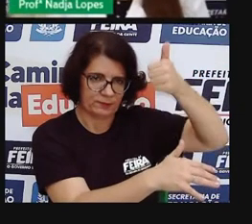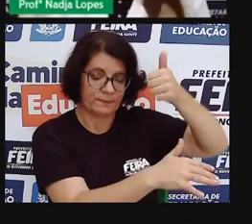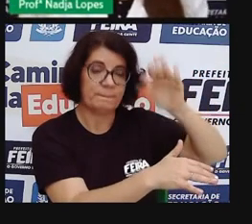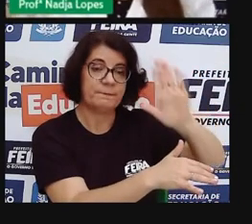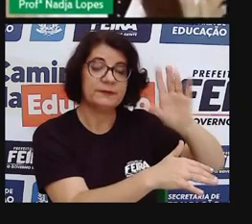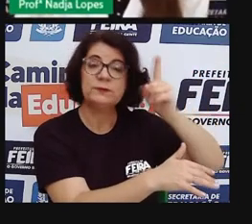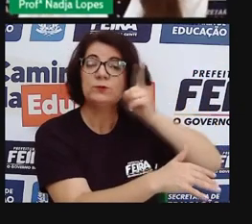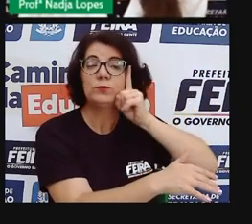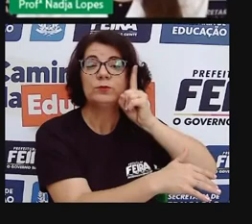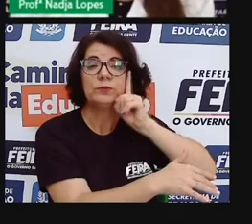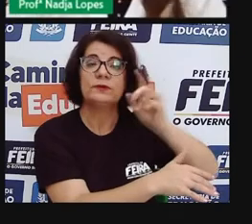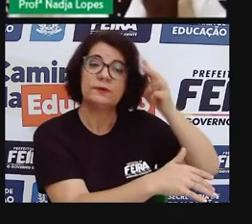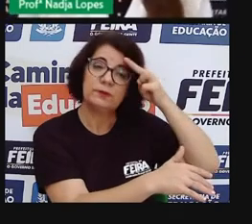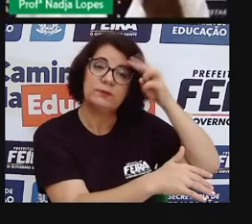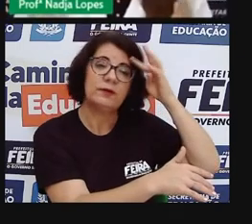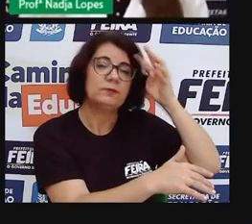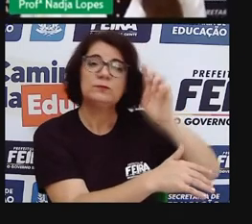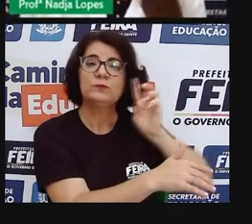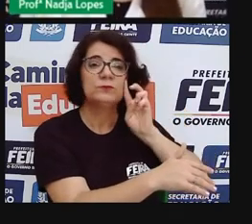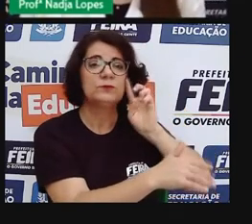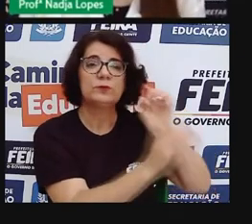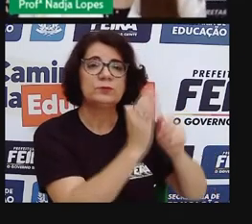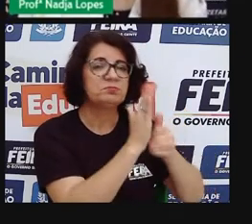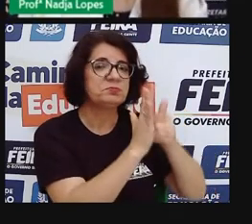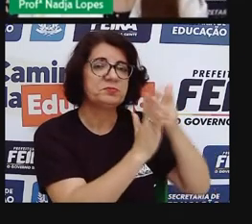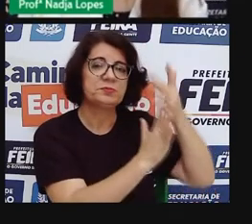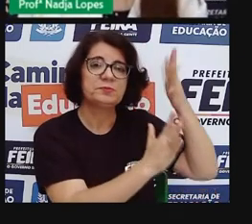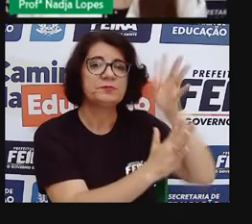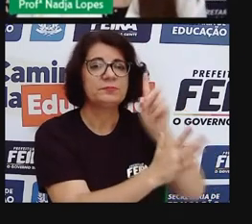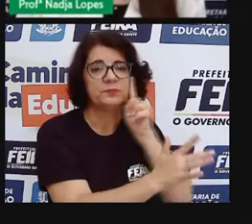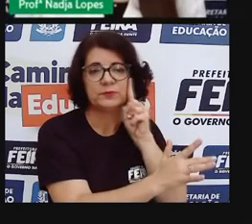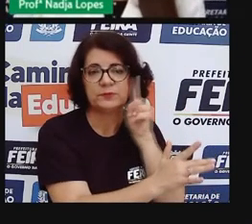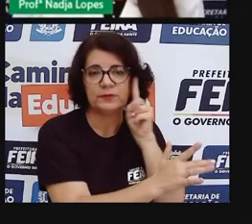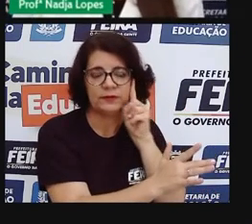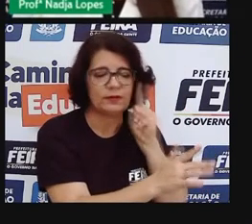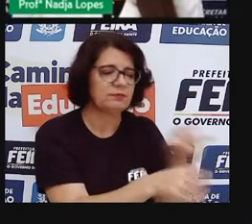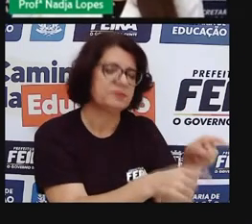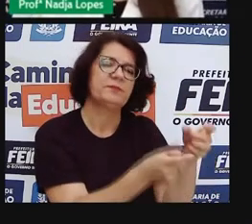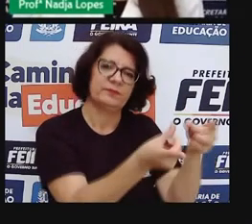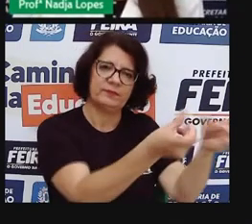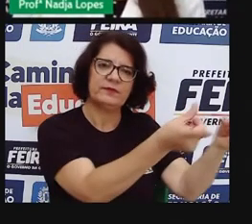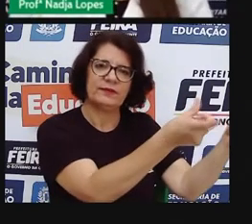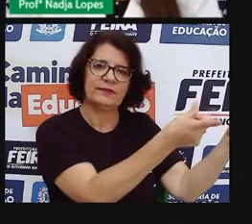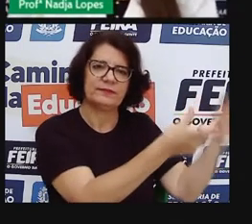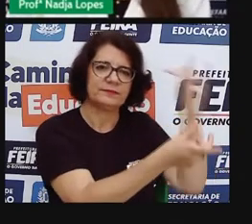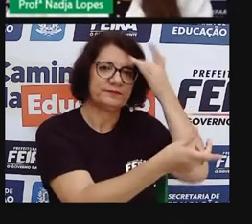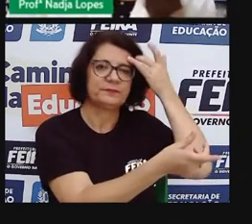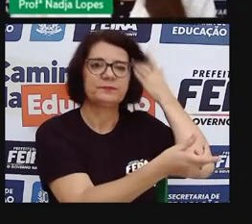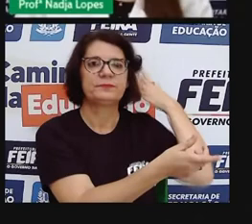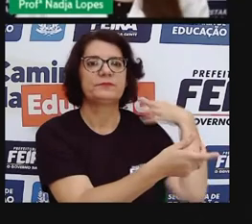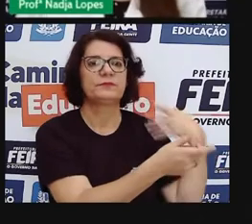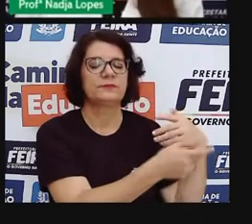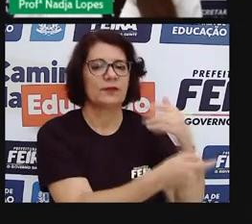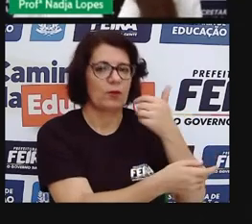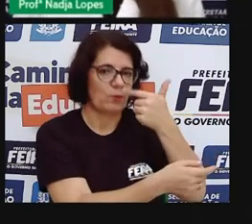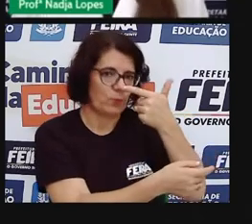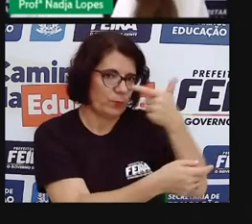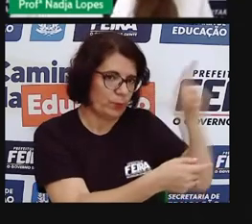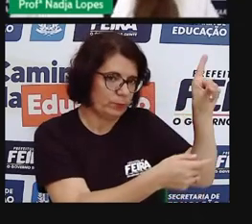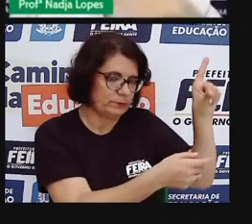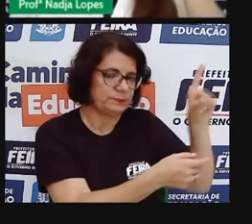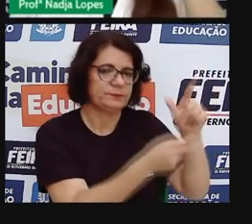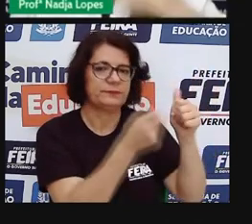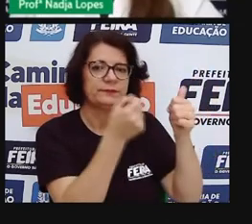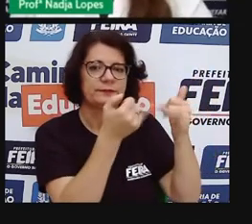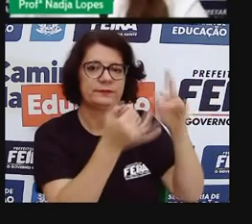Mas tem aqueles feirantes fixos que estão lá todos os dias, né? E falando um pouco sobre essa história, né?